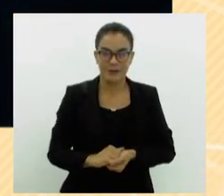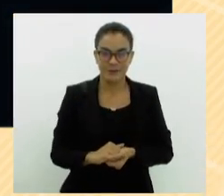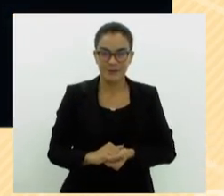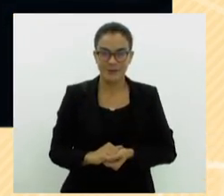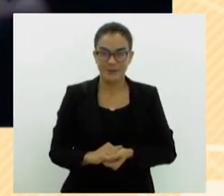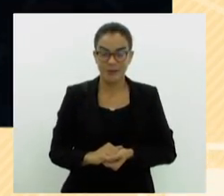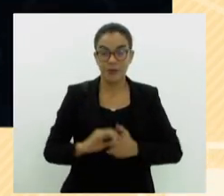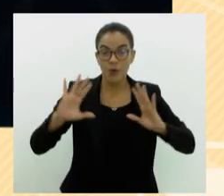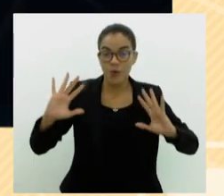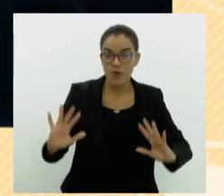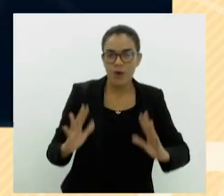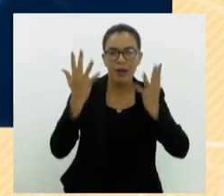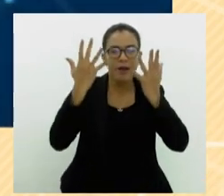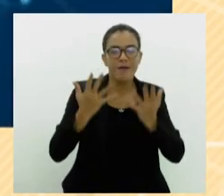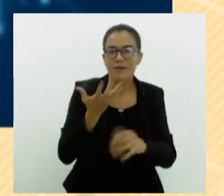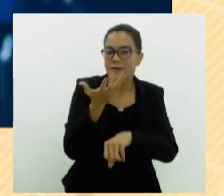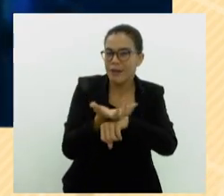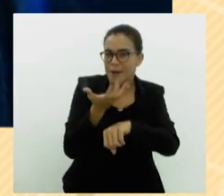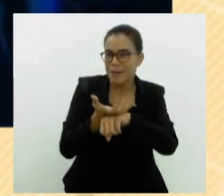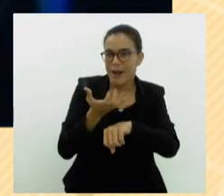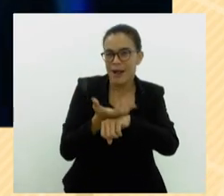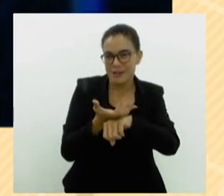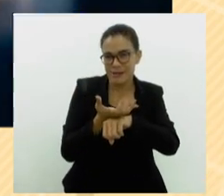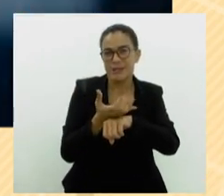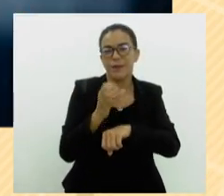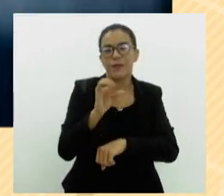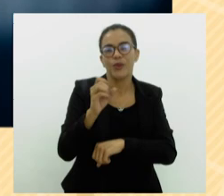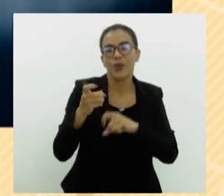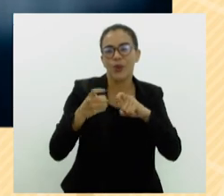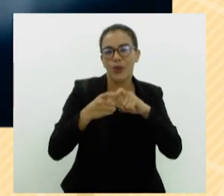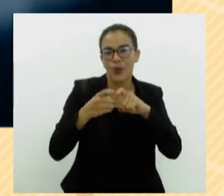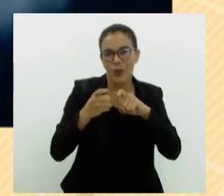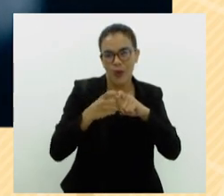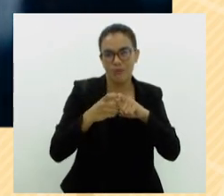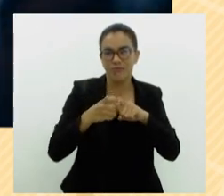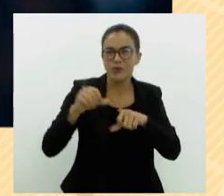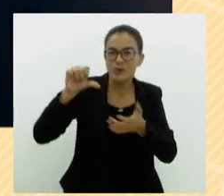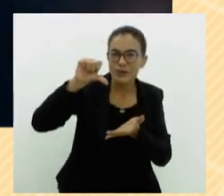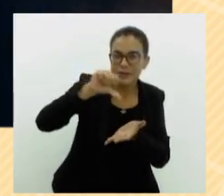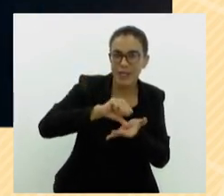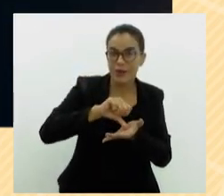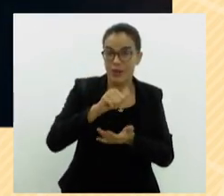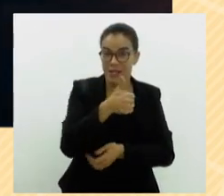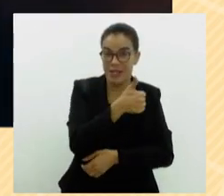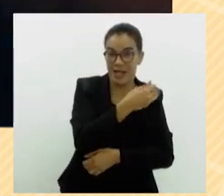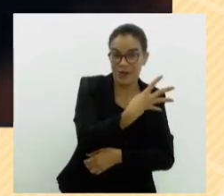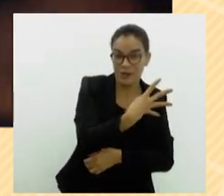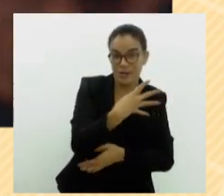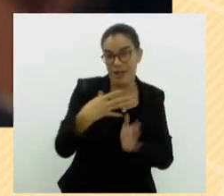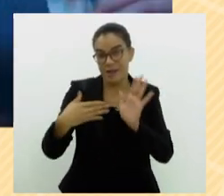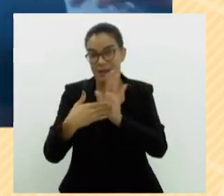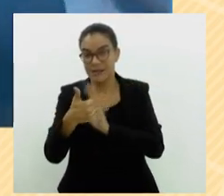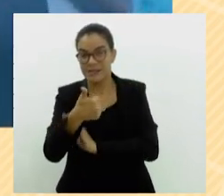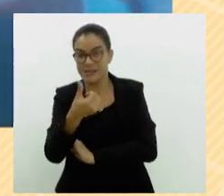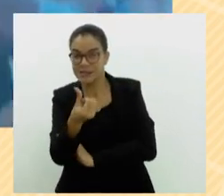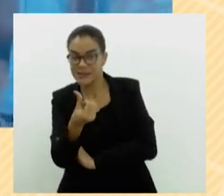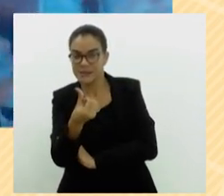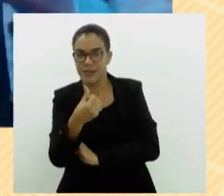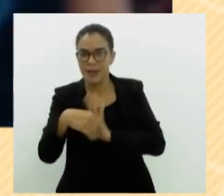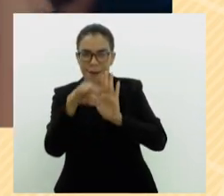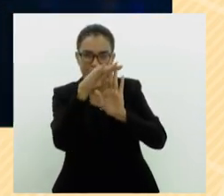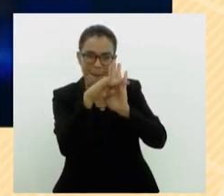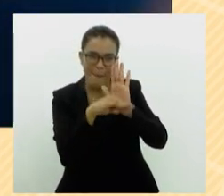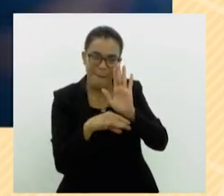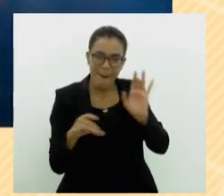O evento acontece na Praça Doutor José Bonifácio Sassara, no centro, de 14 a 16 de março. A programação